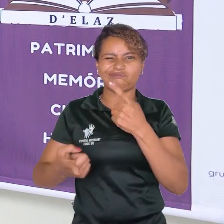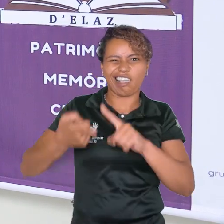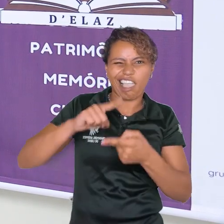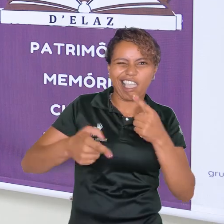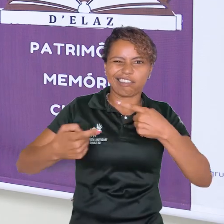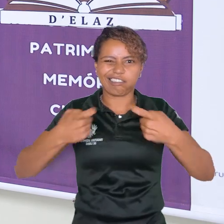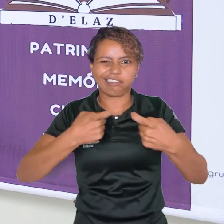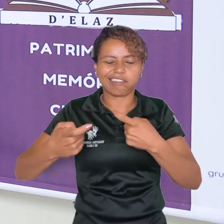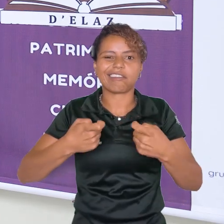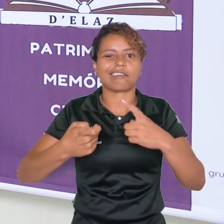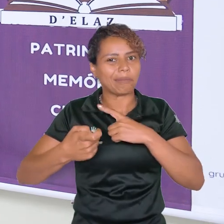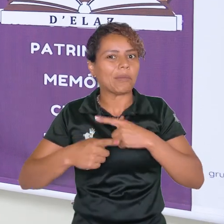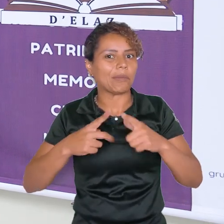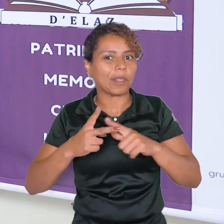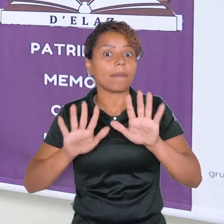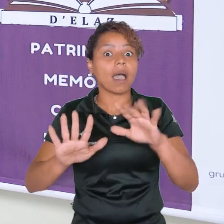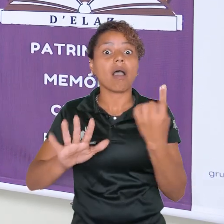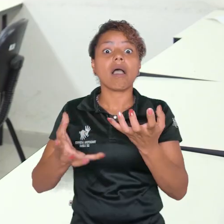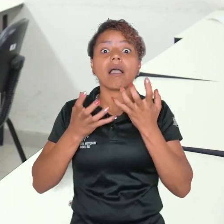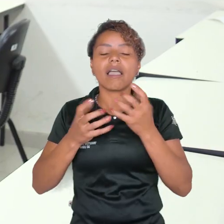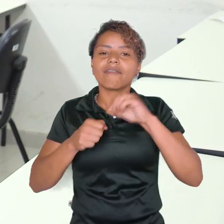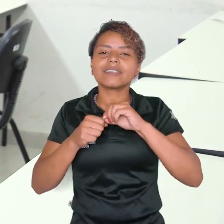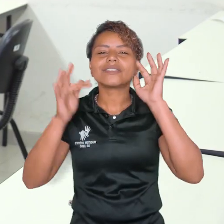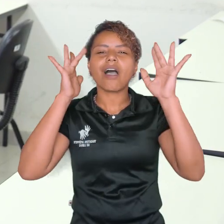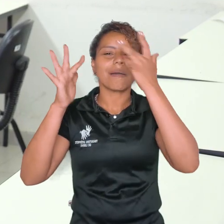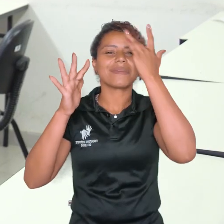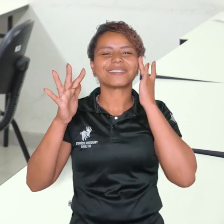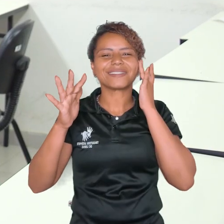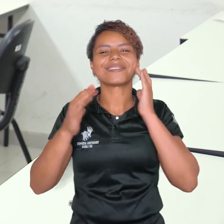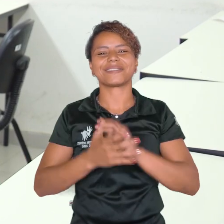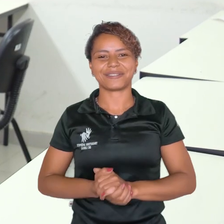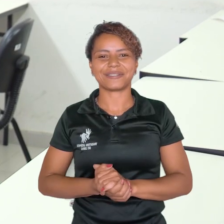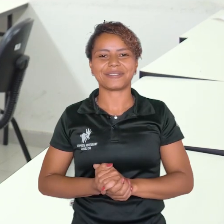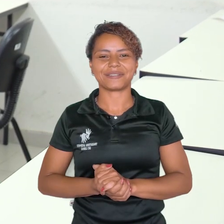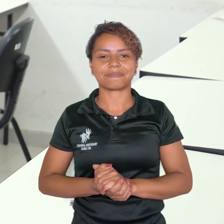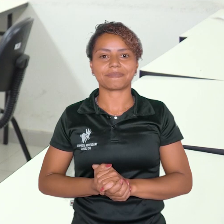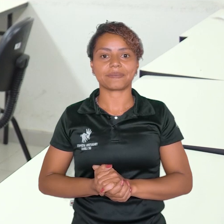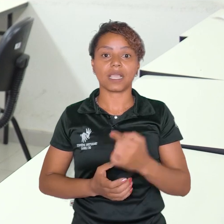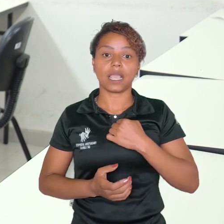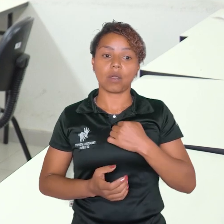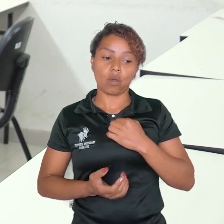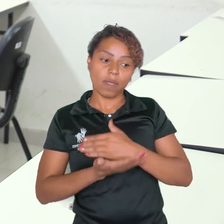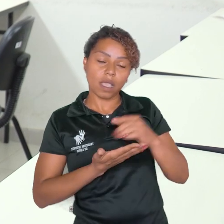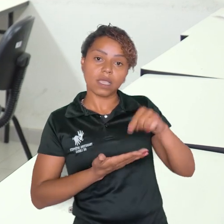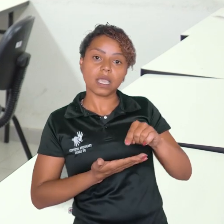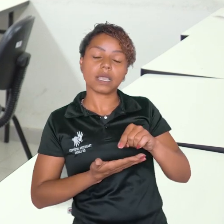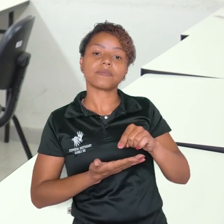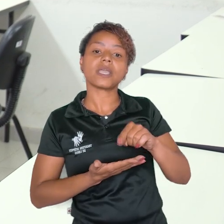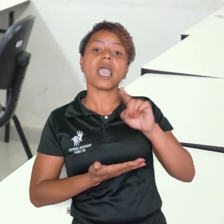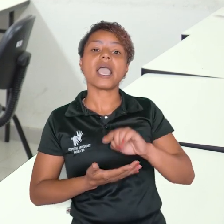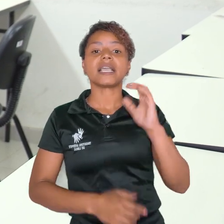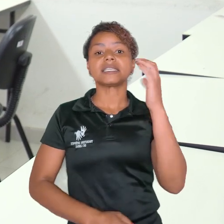das pessoas, que é o que mais move a gente dentro de uma agência hoje. Eu vim do Ciências Humanas, do BASCH, que foi lá que eu descobri o